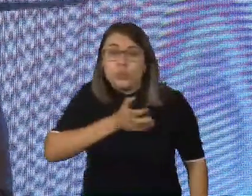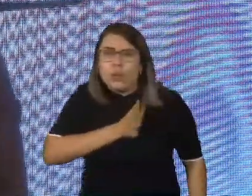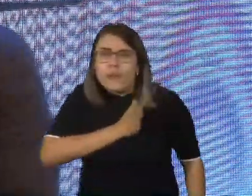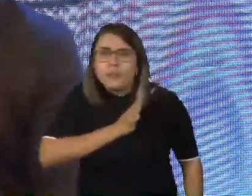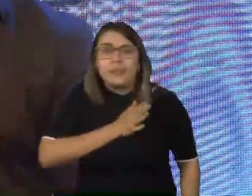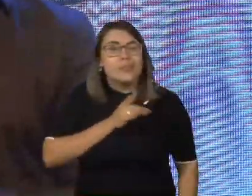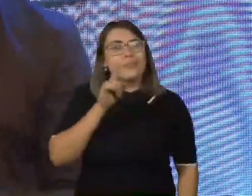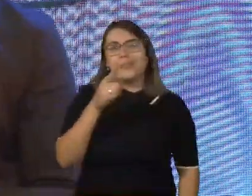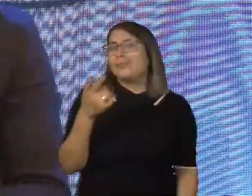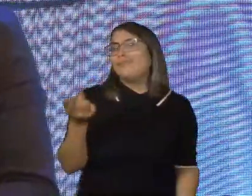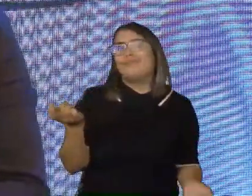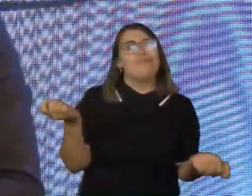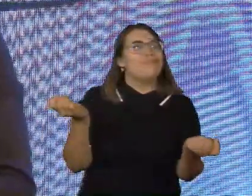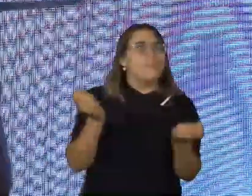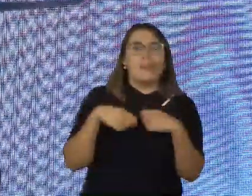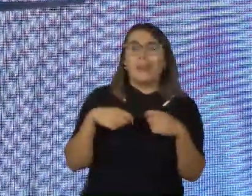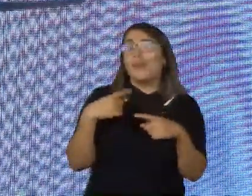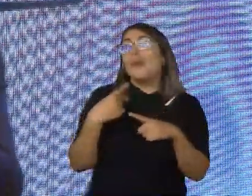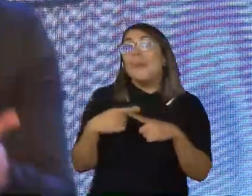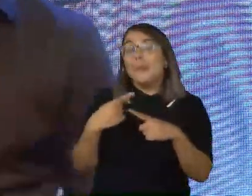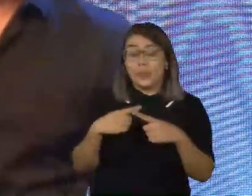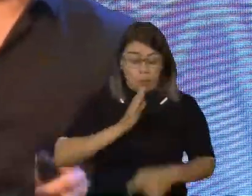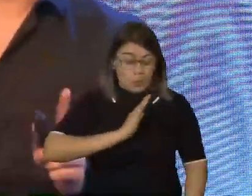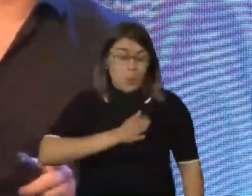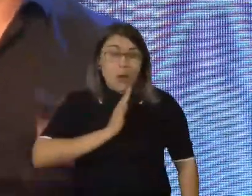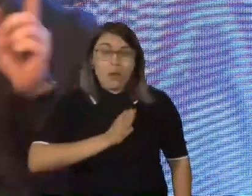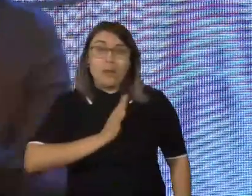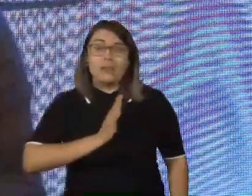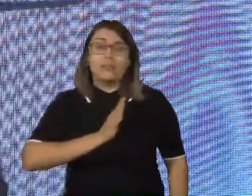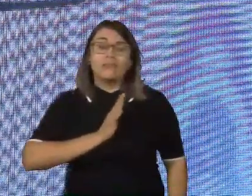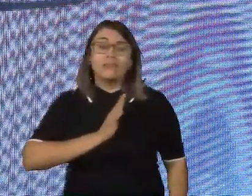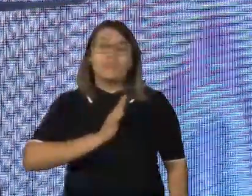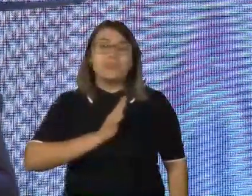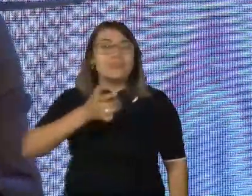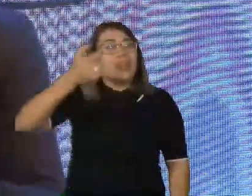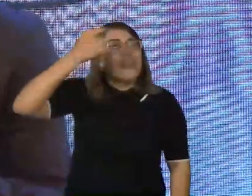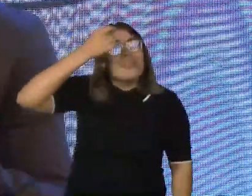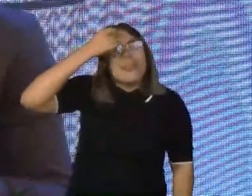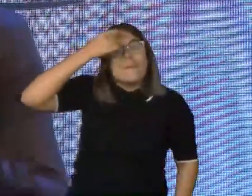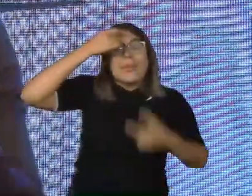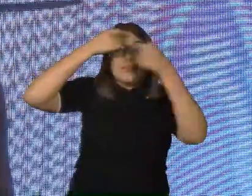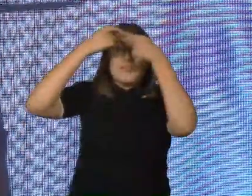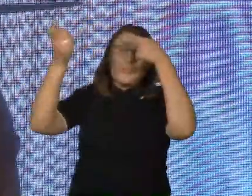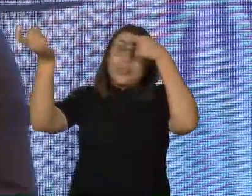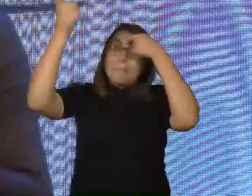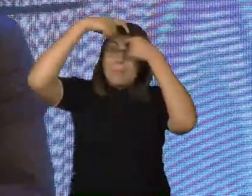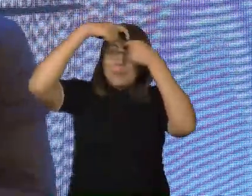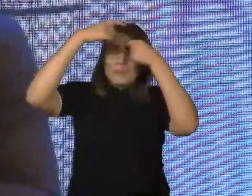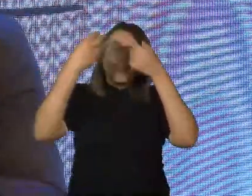Você não vai conseguir acelerar o seu coração, porque o funcionamento disso está justamente na mente inconsciente. Na parte